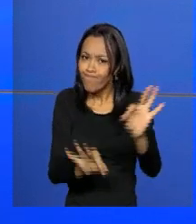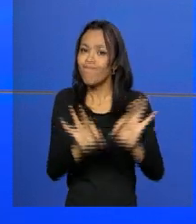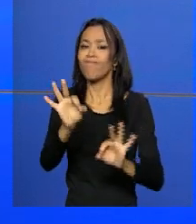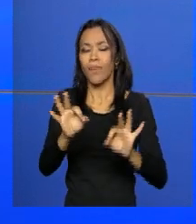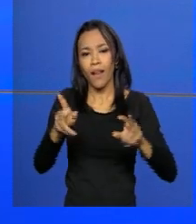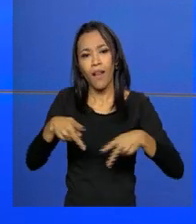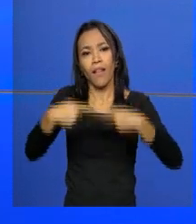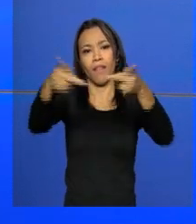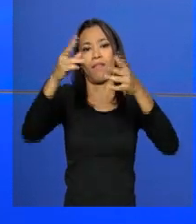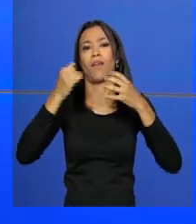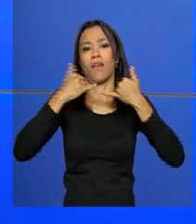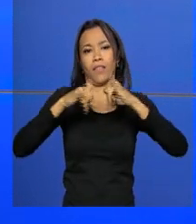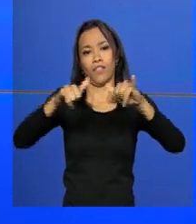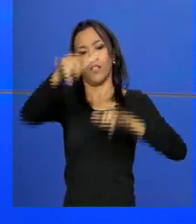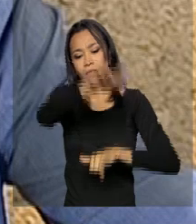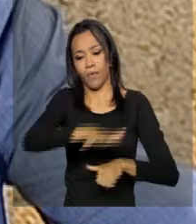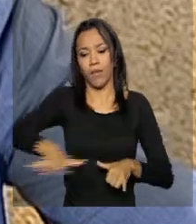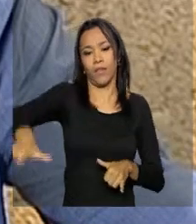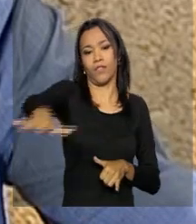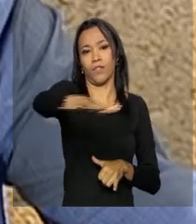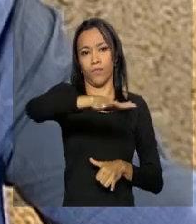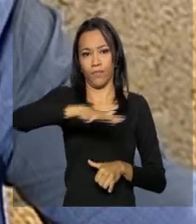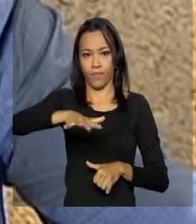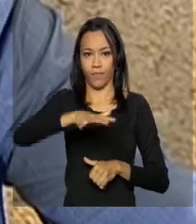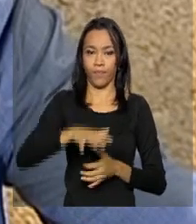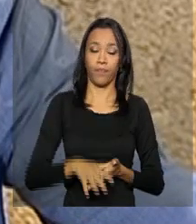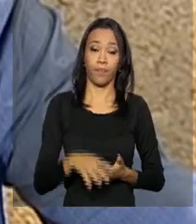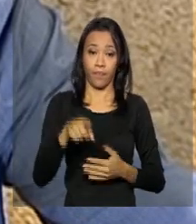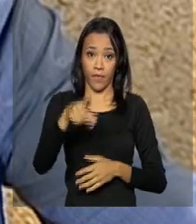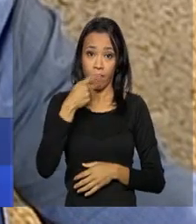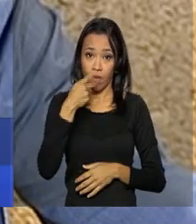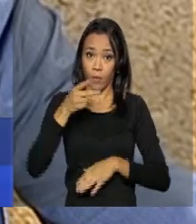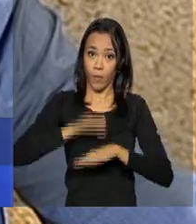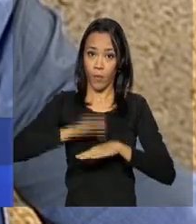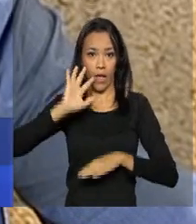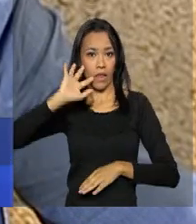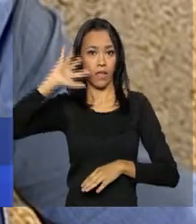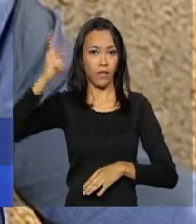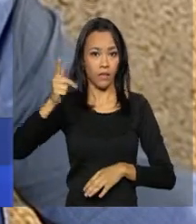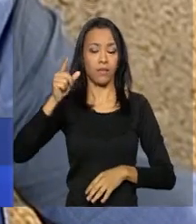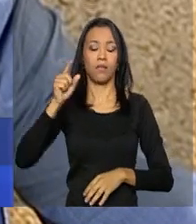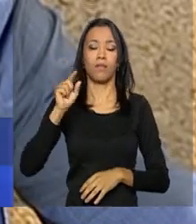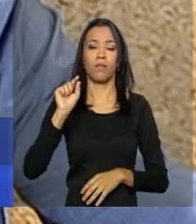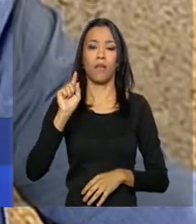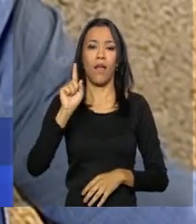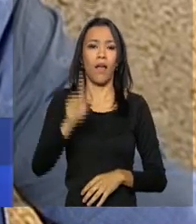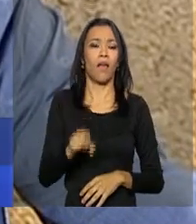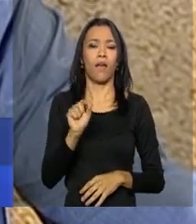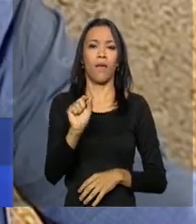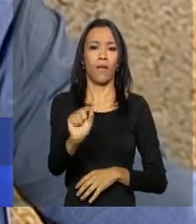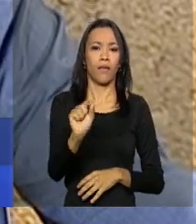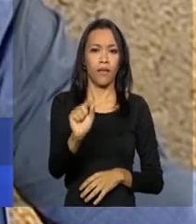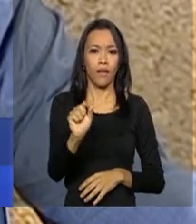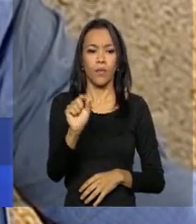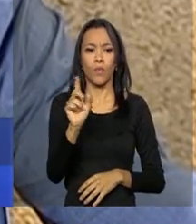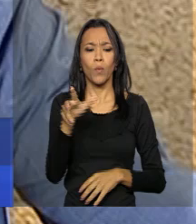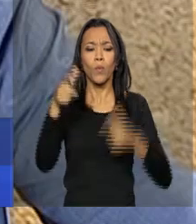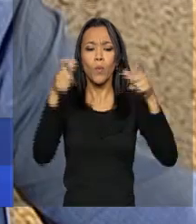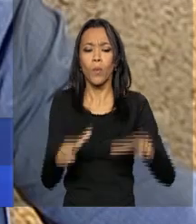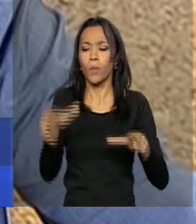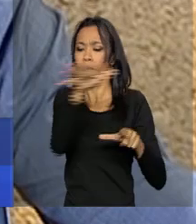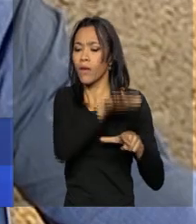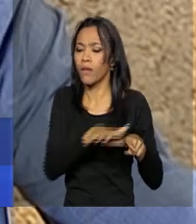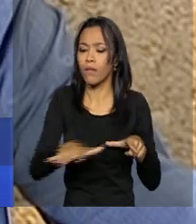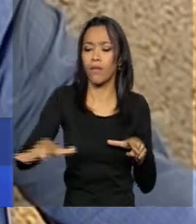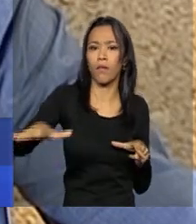energia para a região. A decisão, portanto, implementa efetivamente numa região que tem